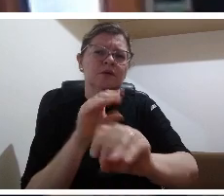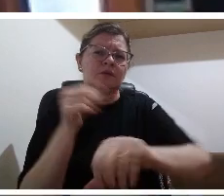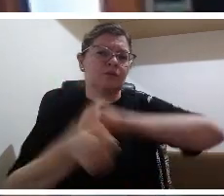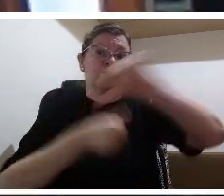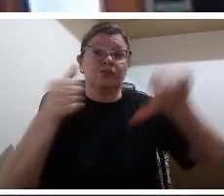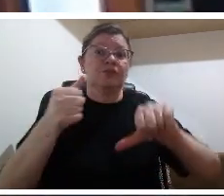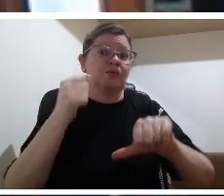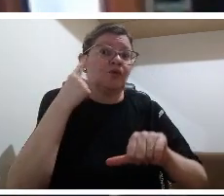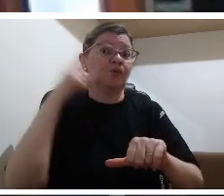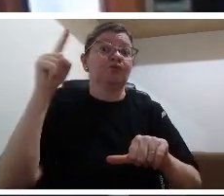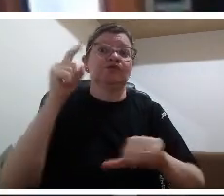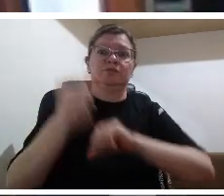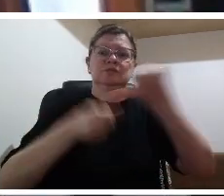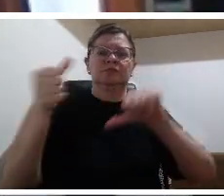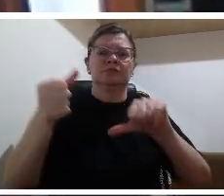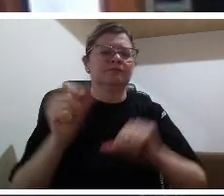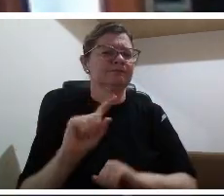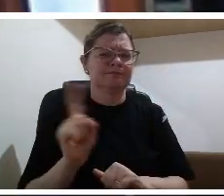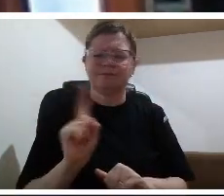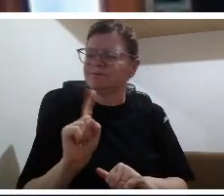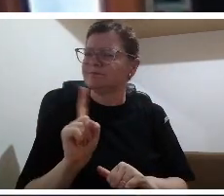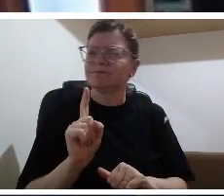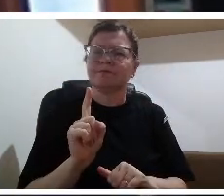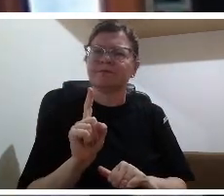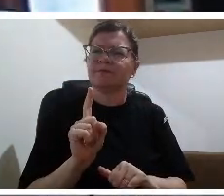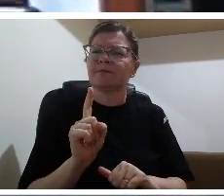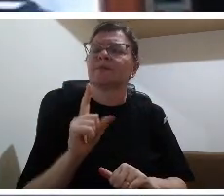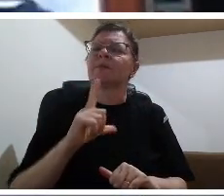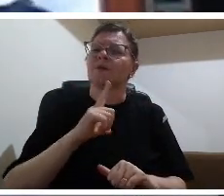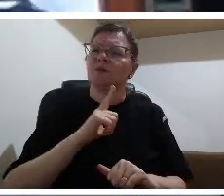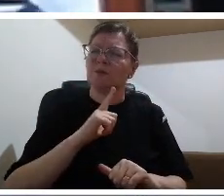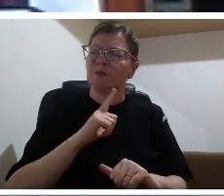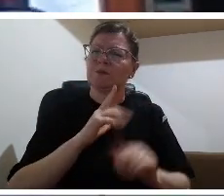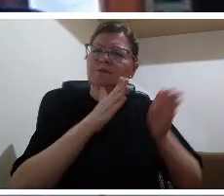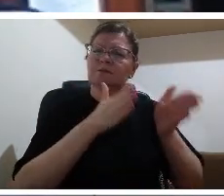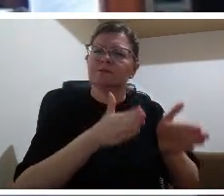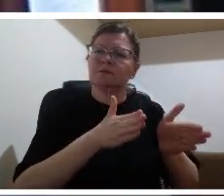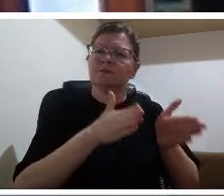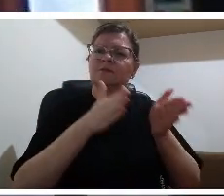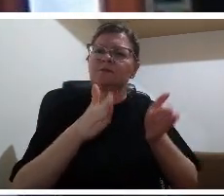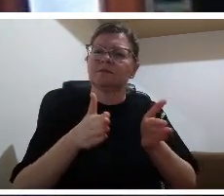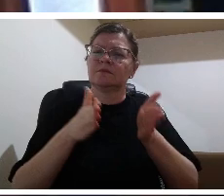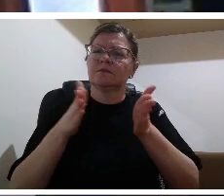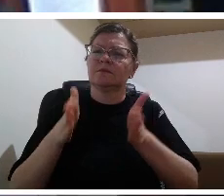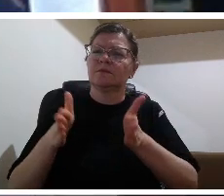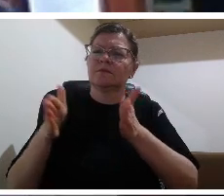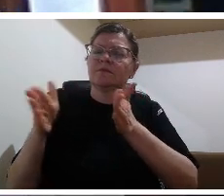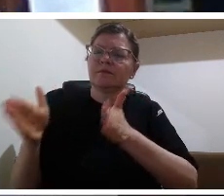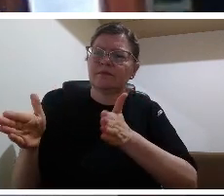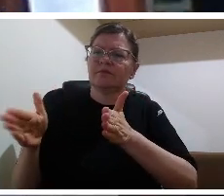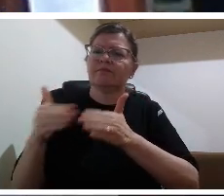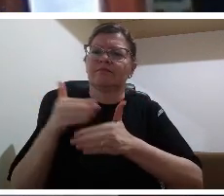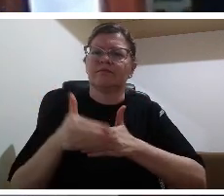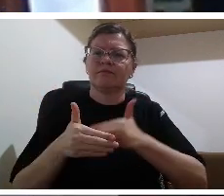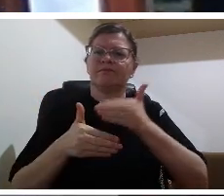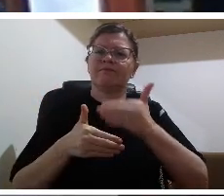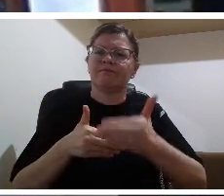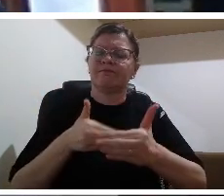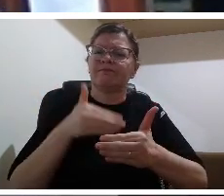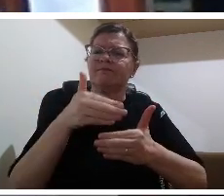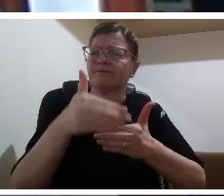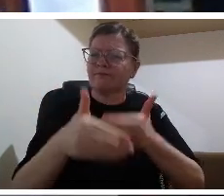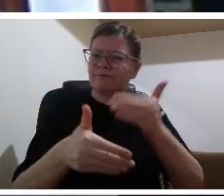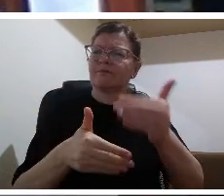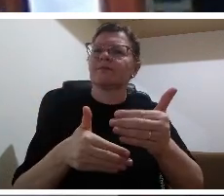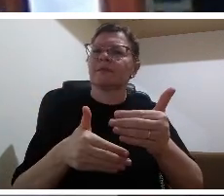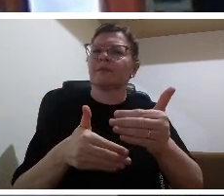trilhar para chegar aonde a gente precisa alcançar a meta proposta então a estática e